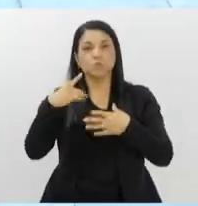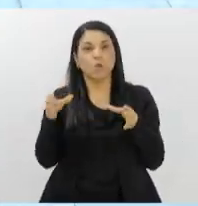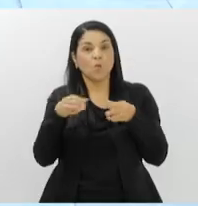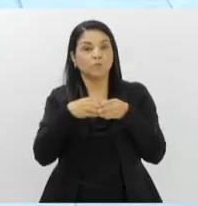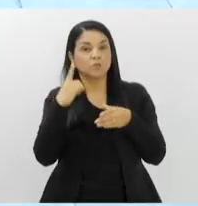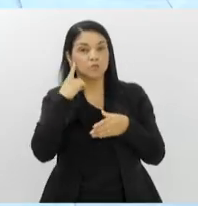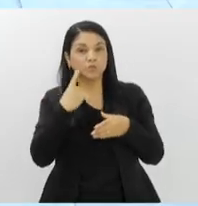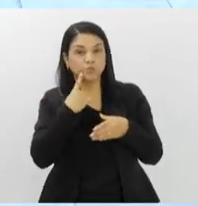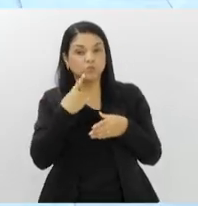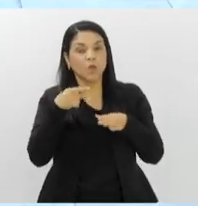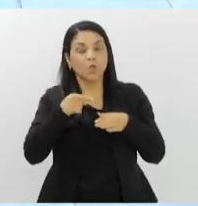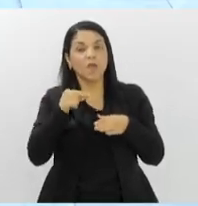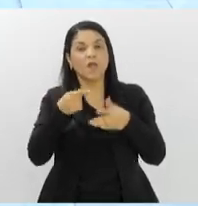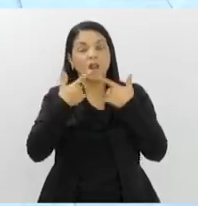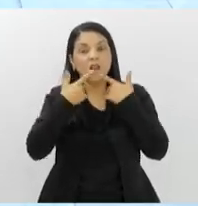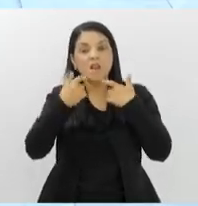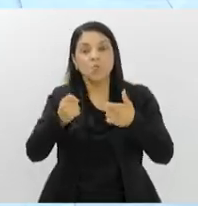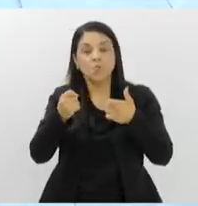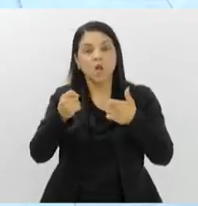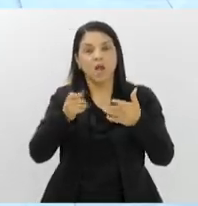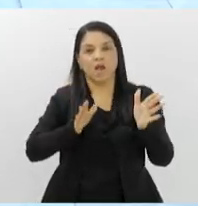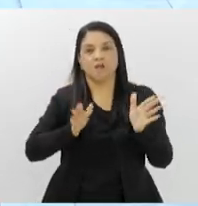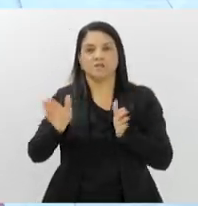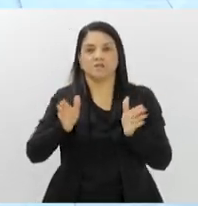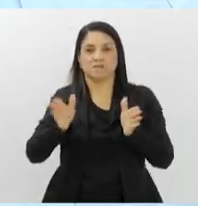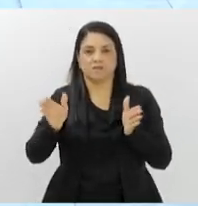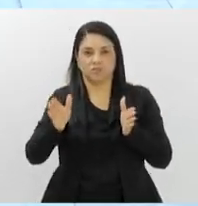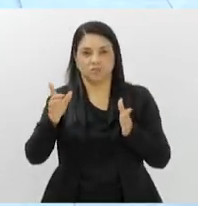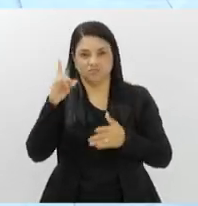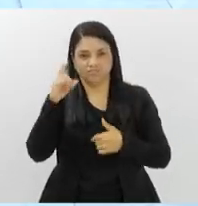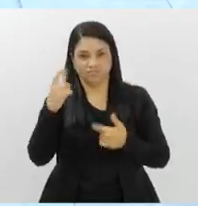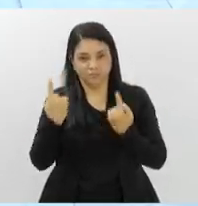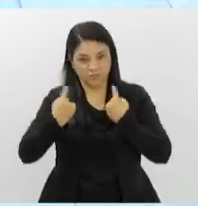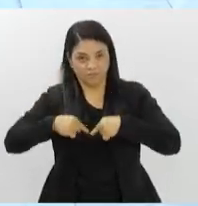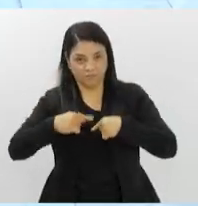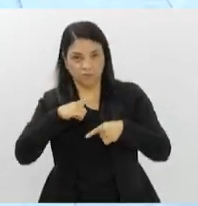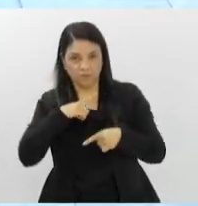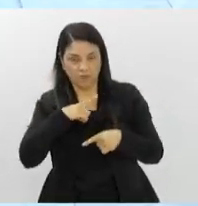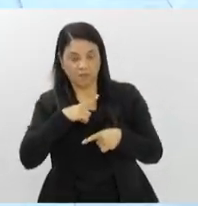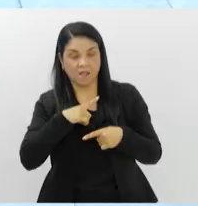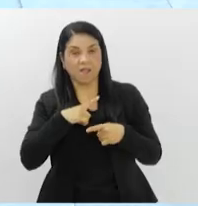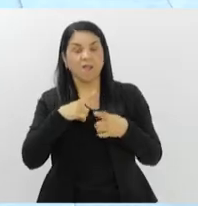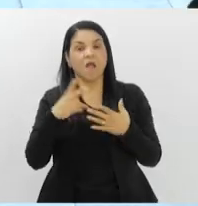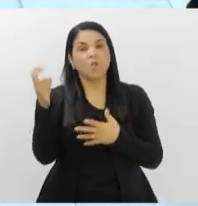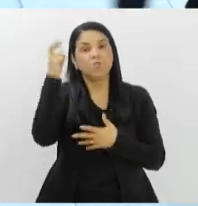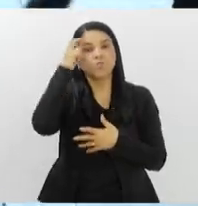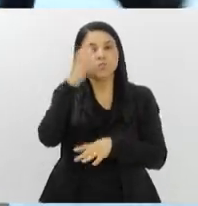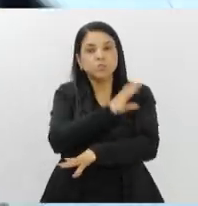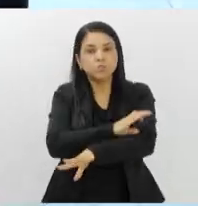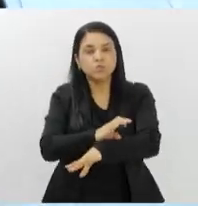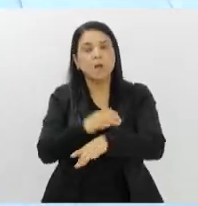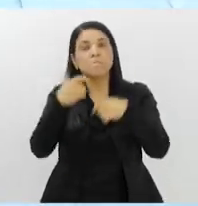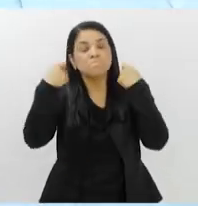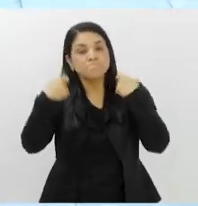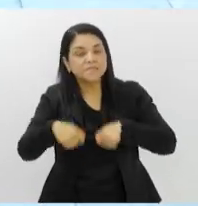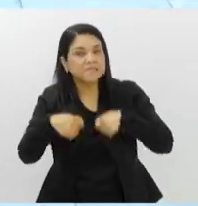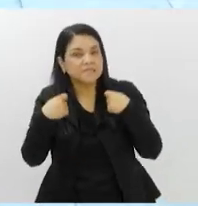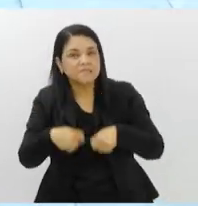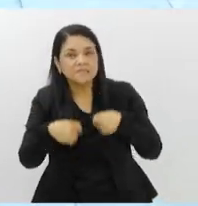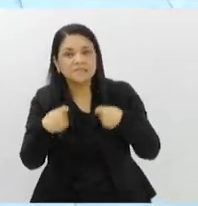desafios de ter acesso a uma língua, a partir dos equipamentos culturais, porque não adianta, a gente precisa